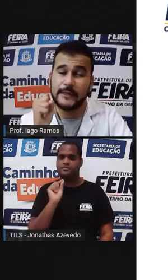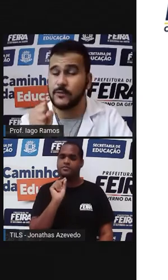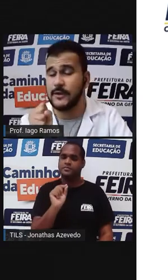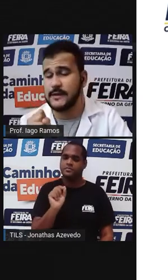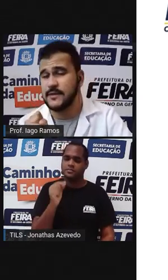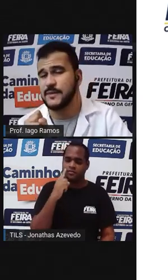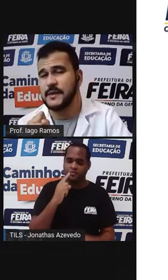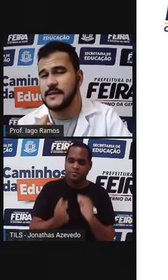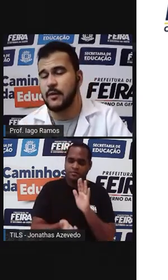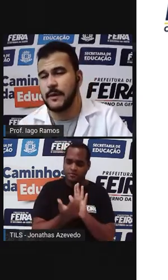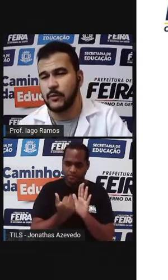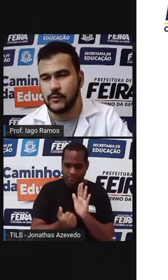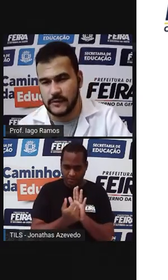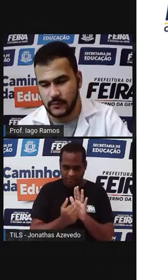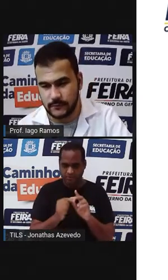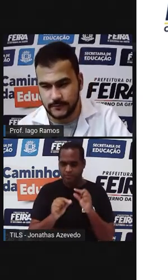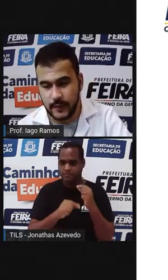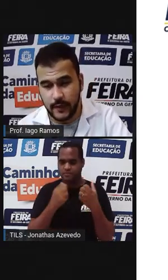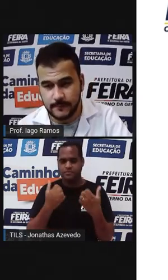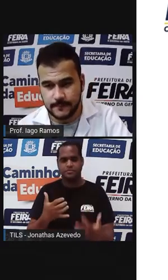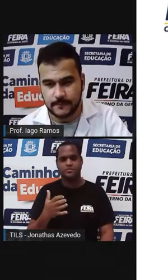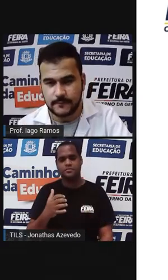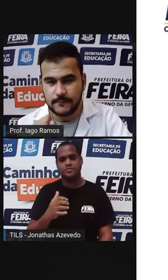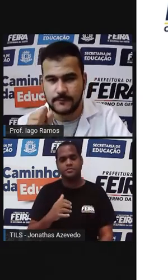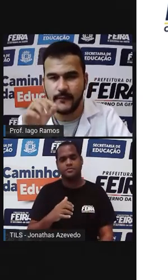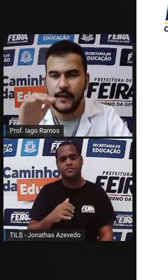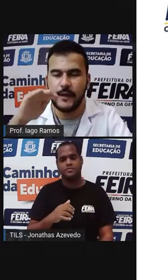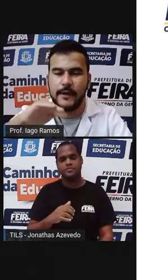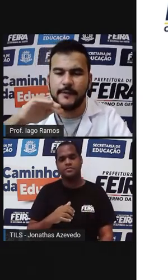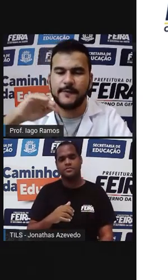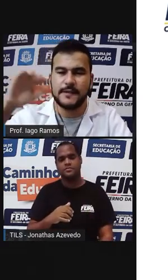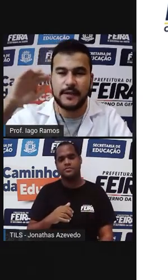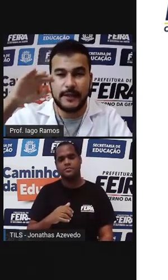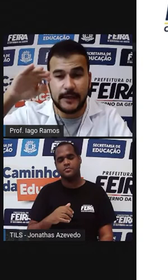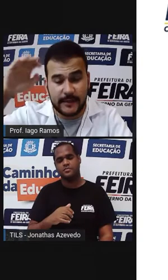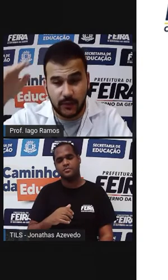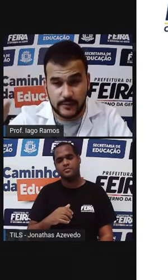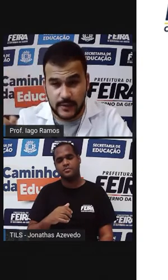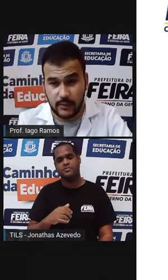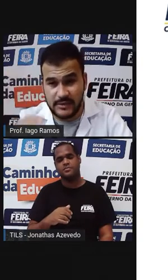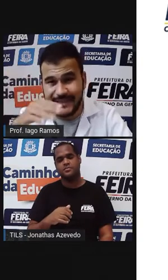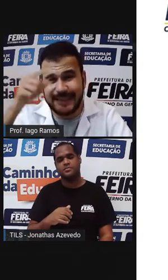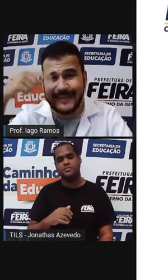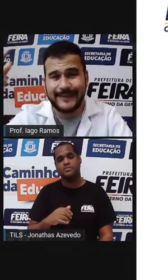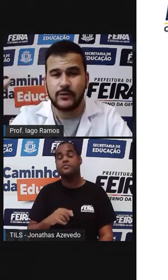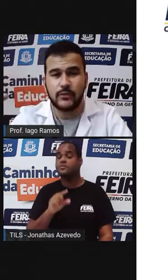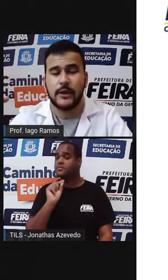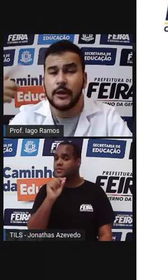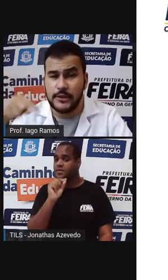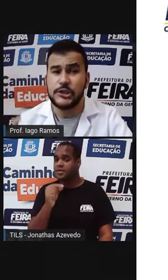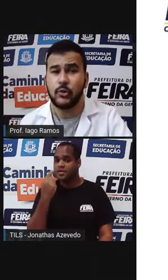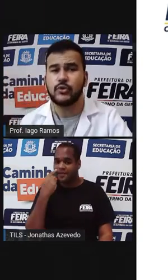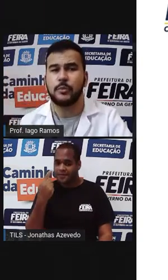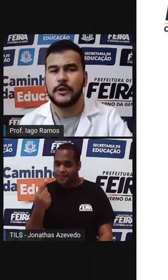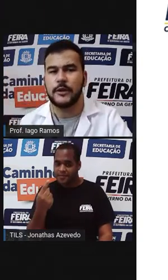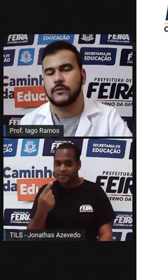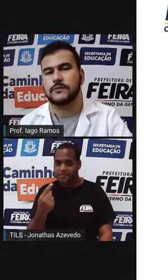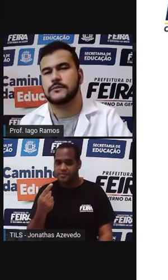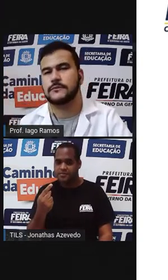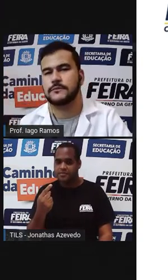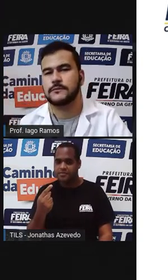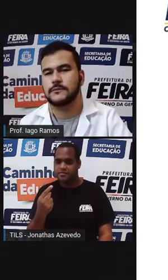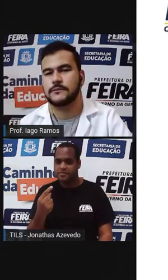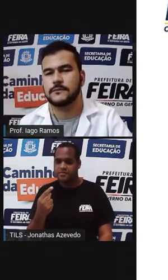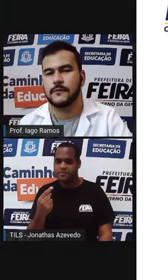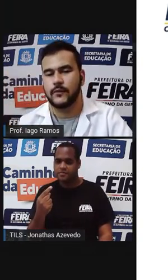estou aqui dando uma atenção especial para o losango? Né? E veja que esse losango está dentro de outro polígono.